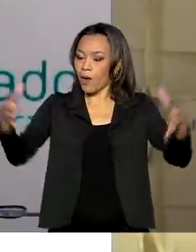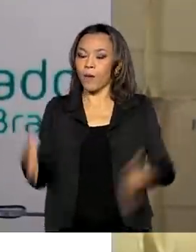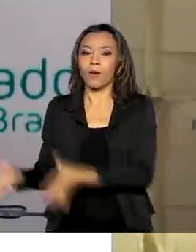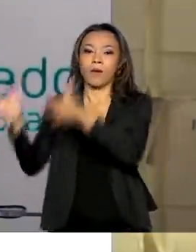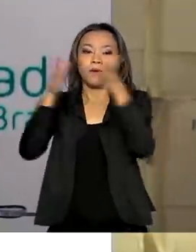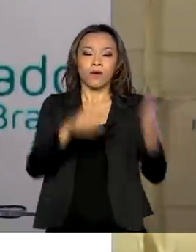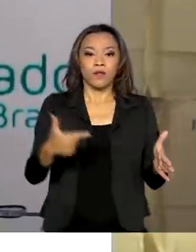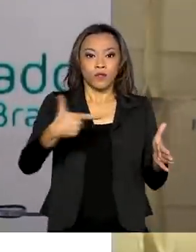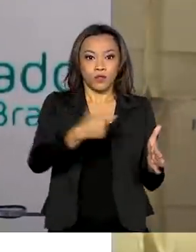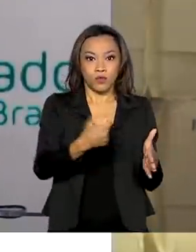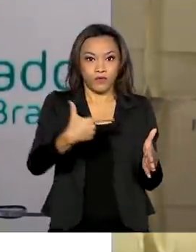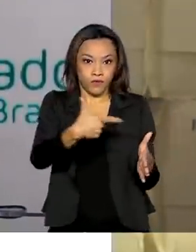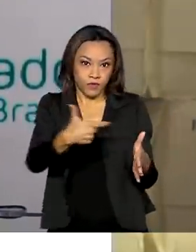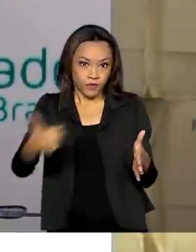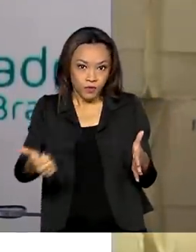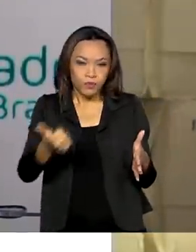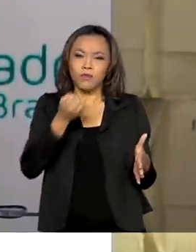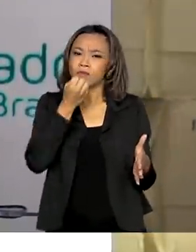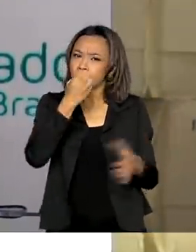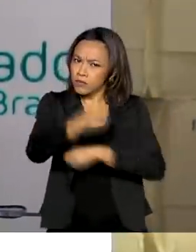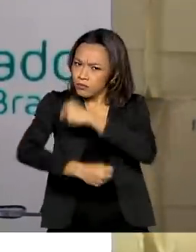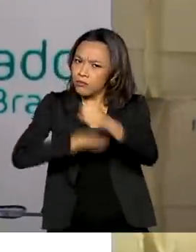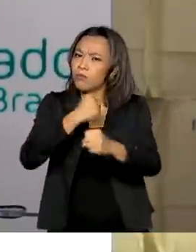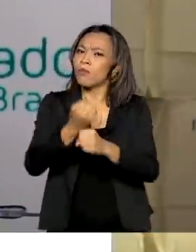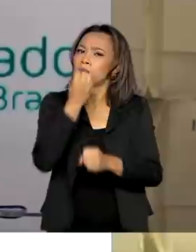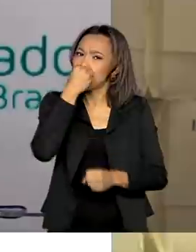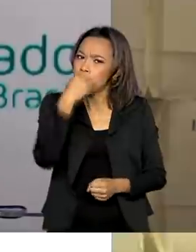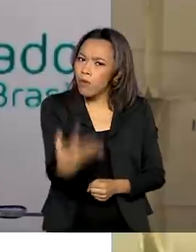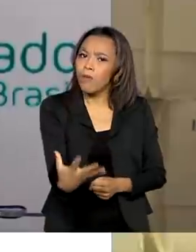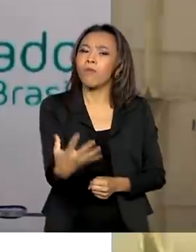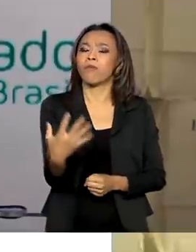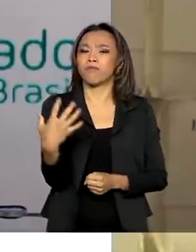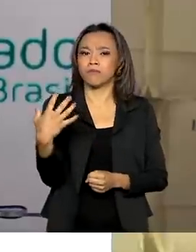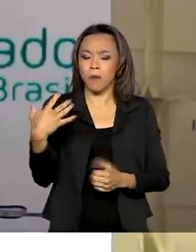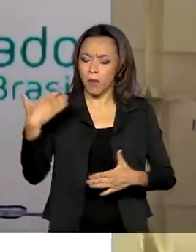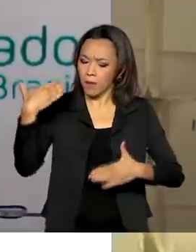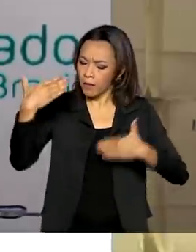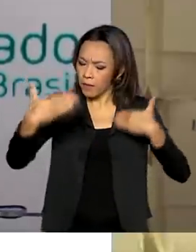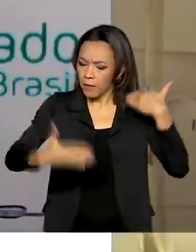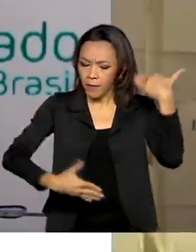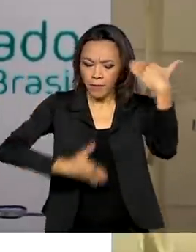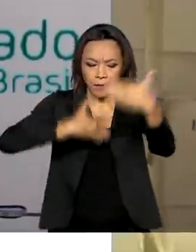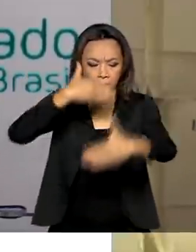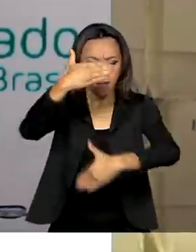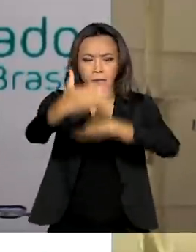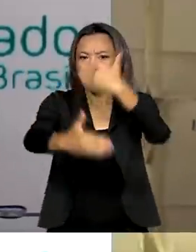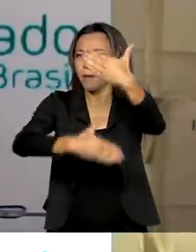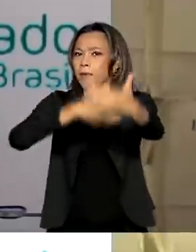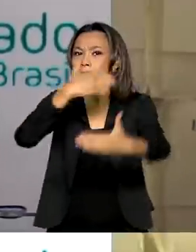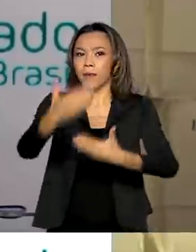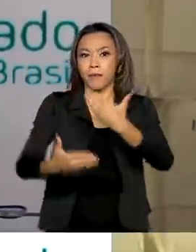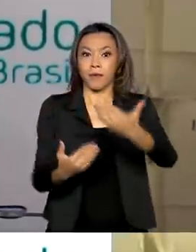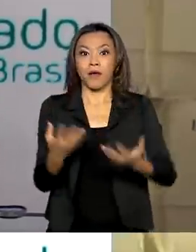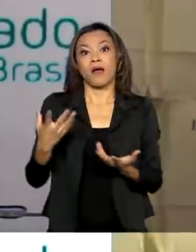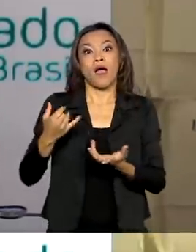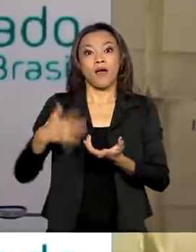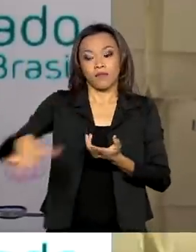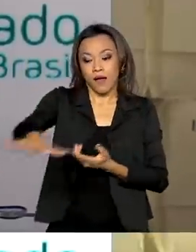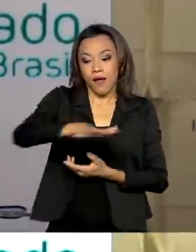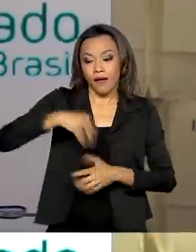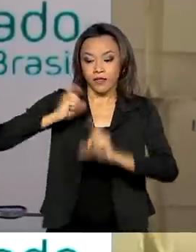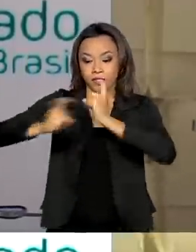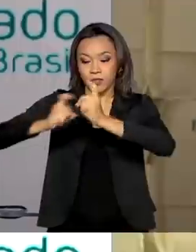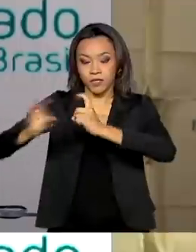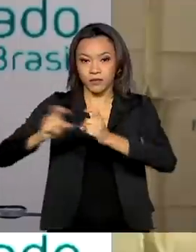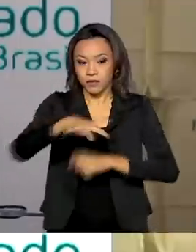2021 muito bom, um ano de crescimento, um ano de muita transferência de ativos para iniciativa privada, um